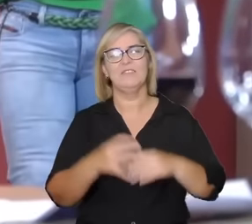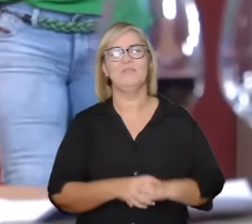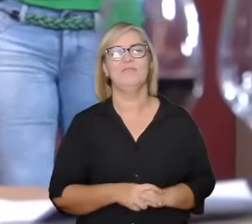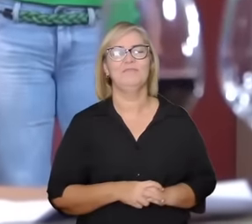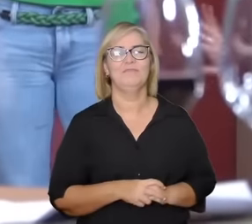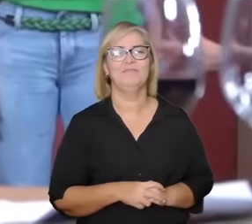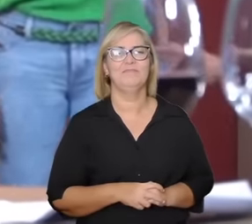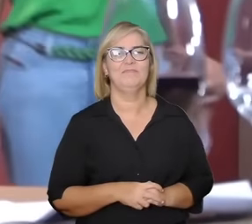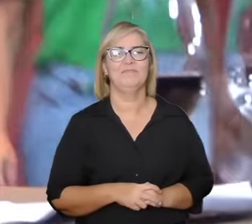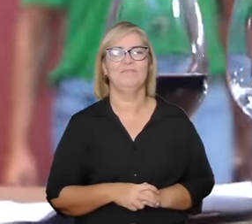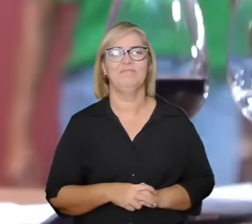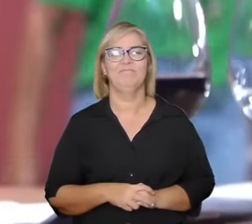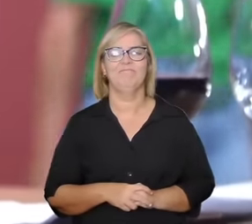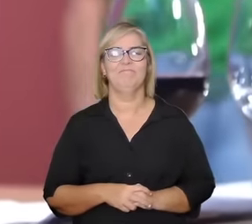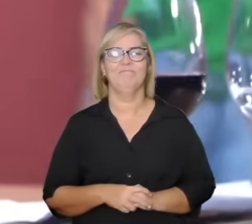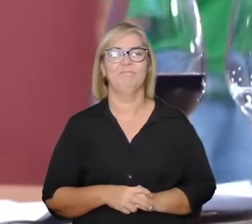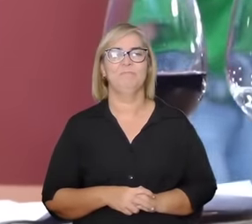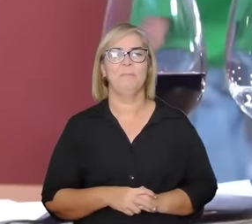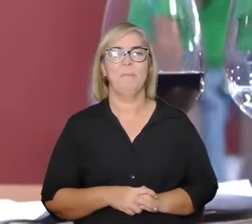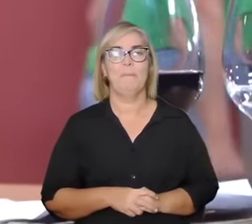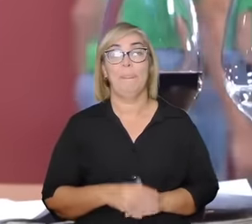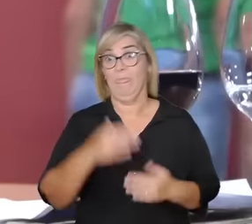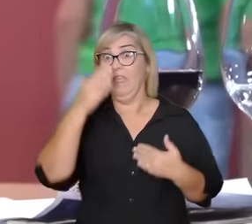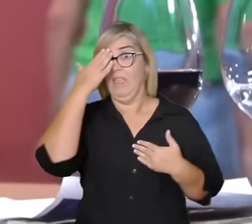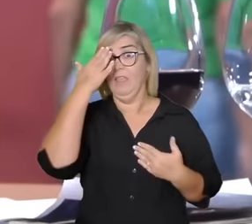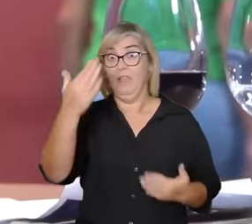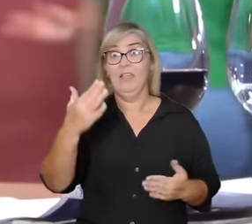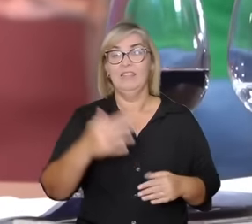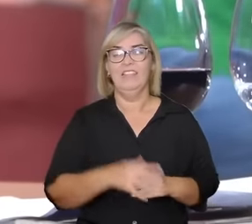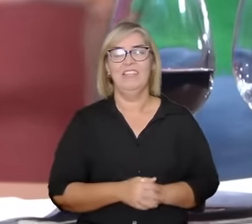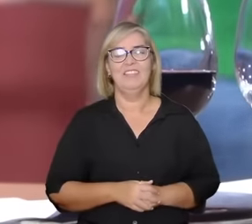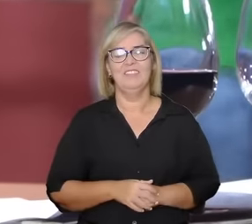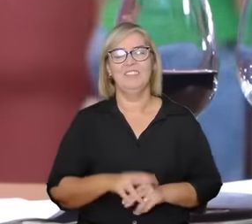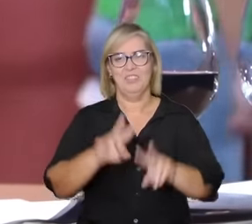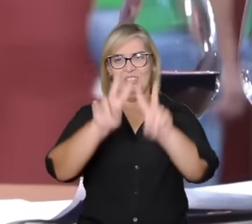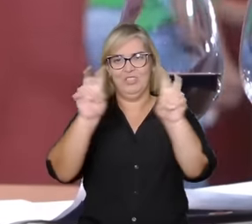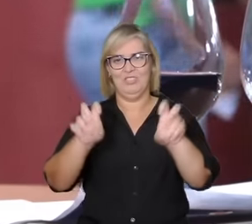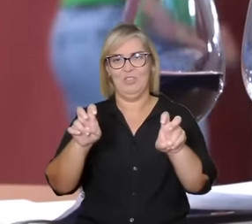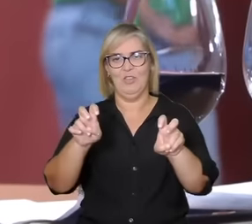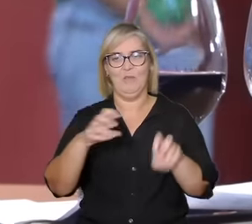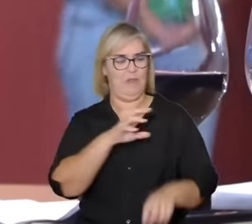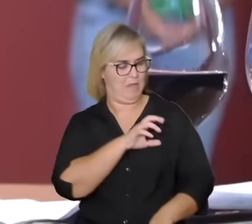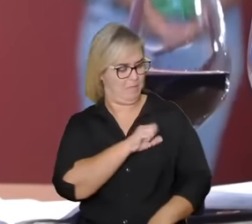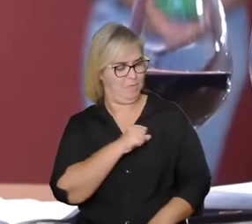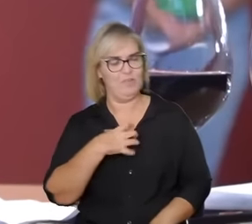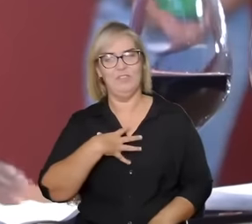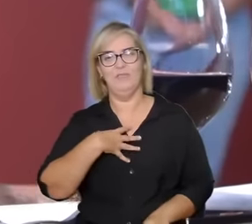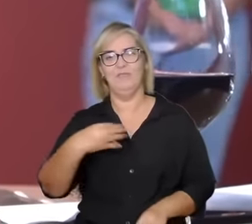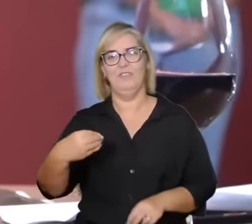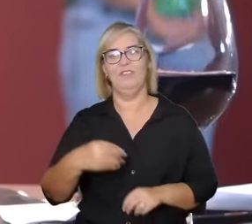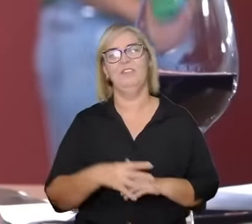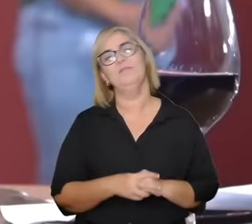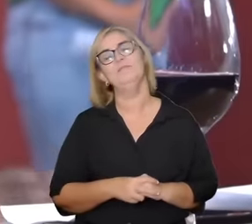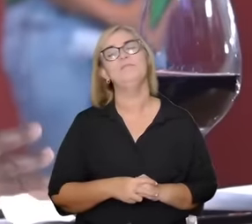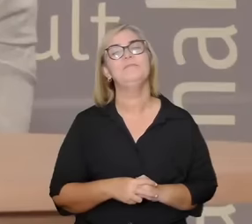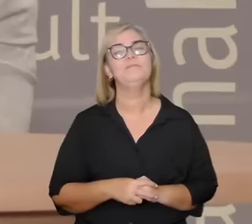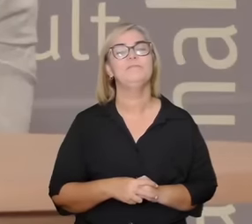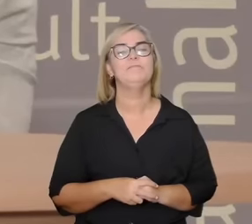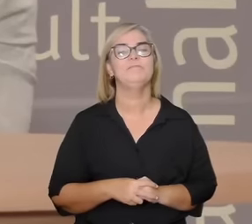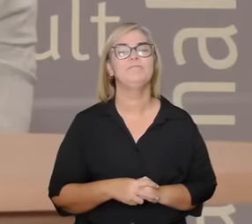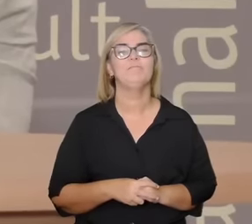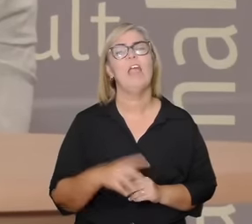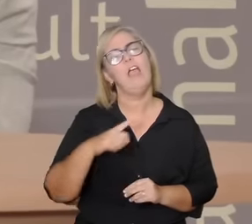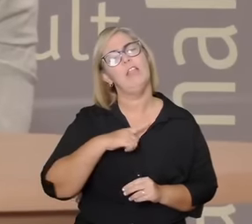agradeço essa essa questão sobre amor filial a gente pode pensar de várias formas uma forma tem